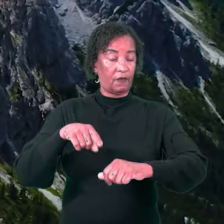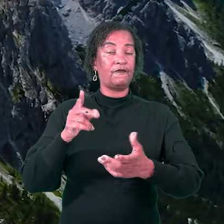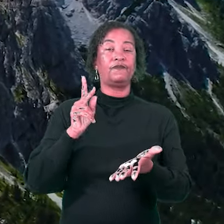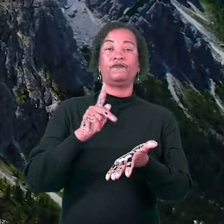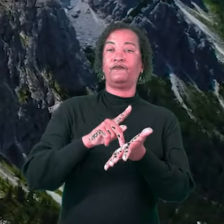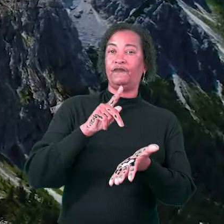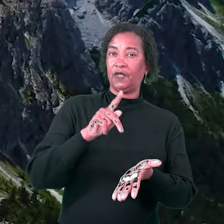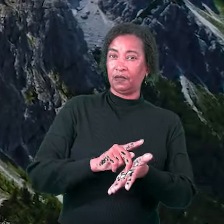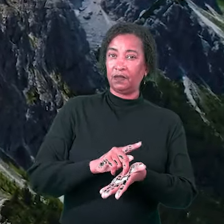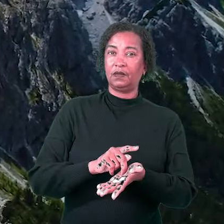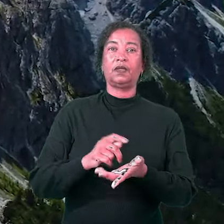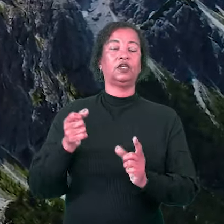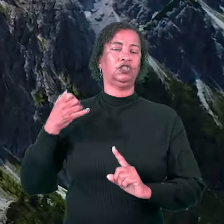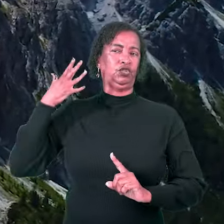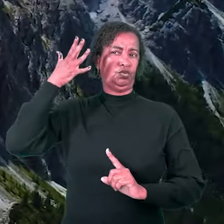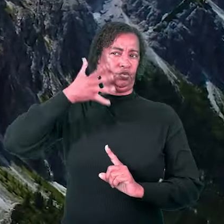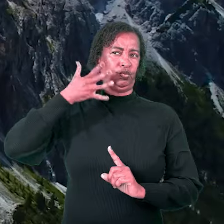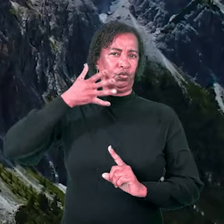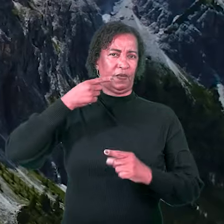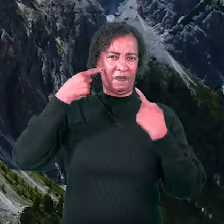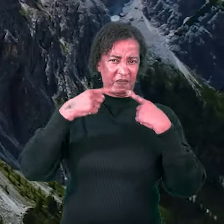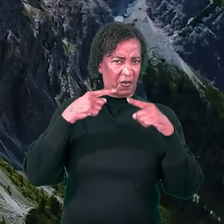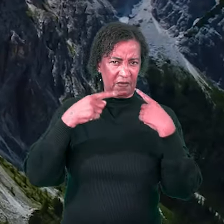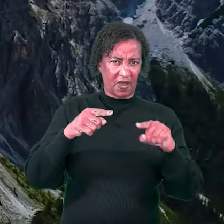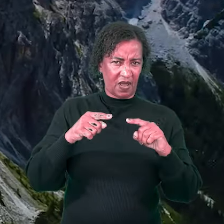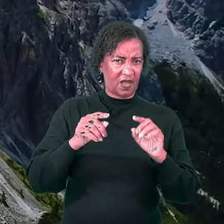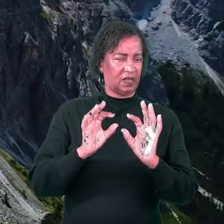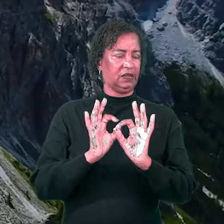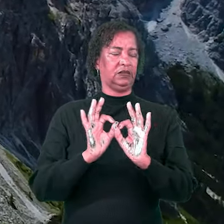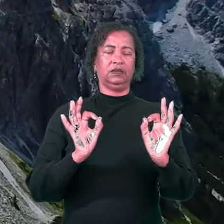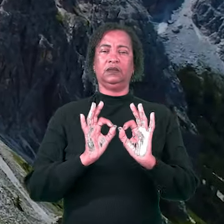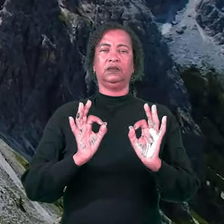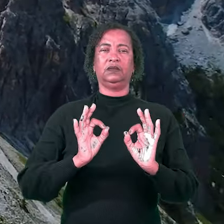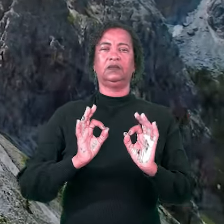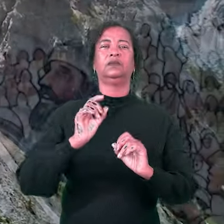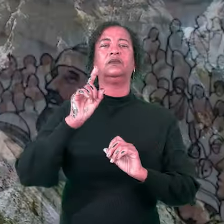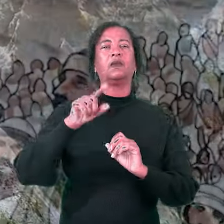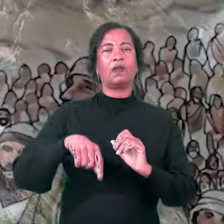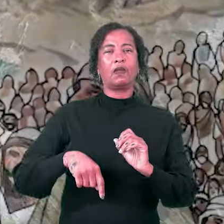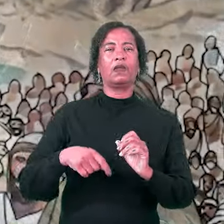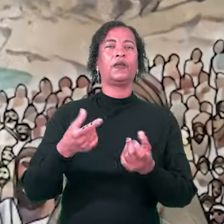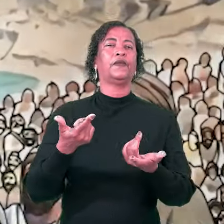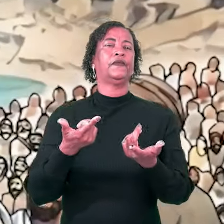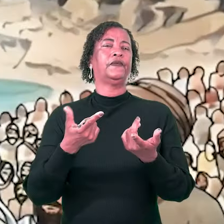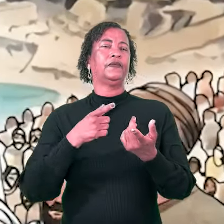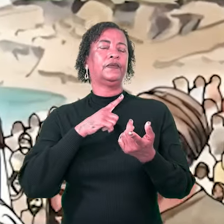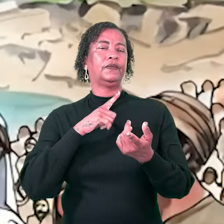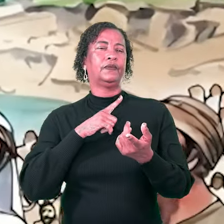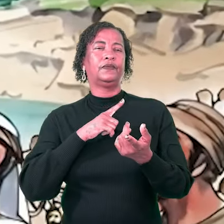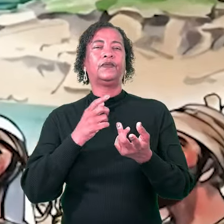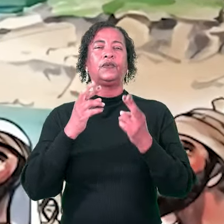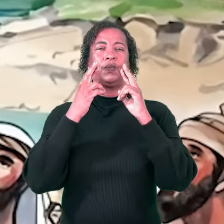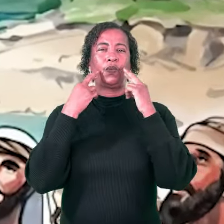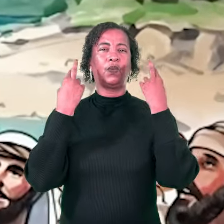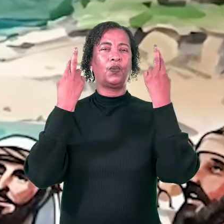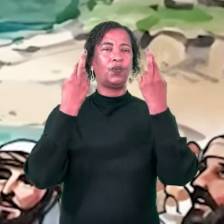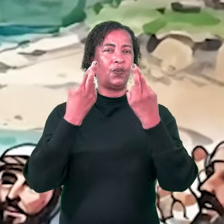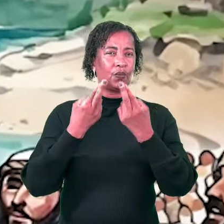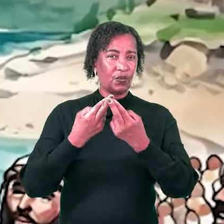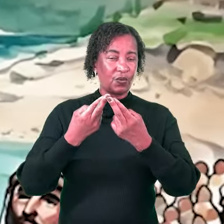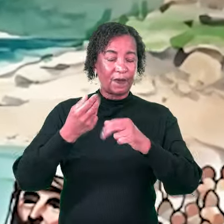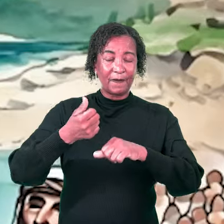Montanha, na verdade, esse não é um sermão no sentido convencional da palavra. A ocasião ocorreu mais como o primeiro